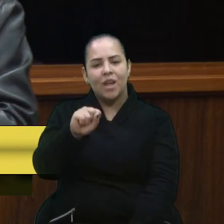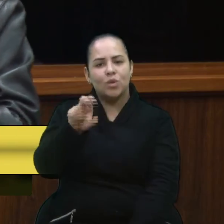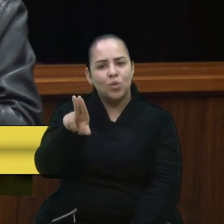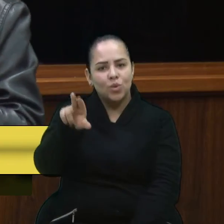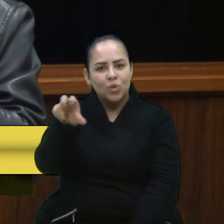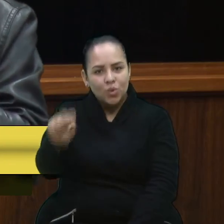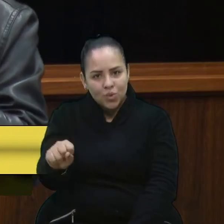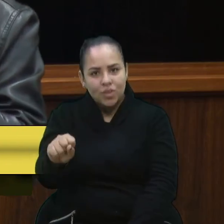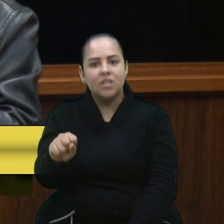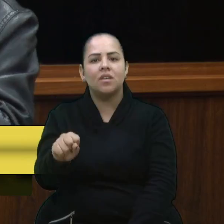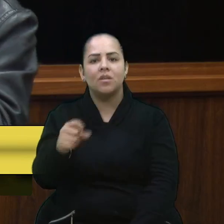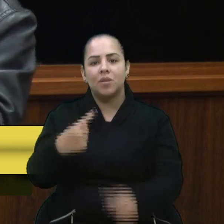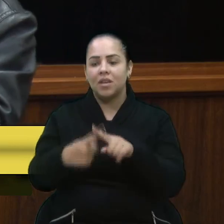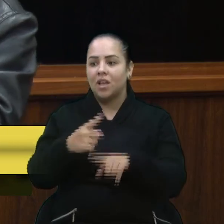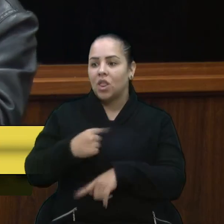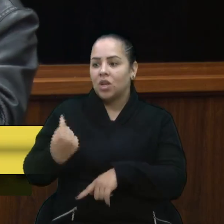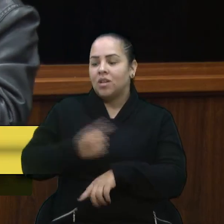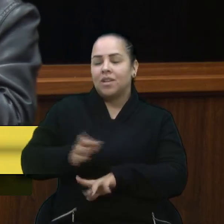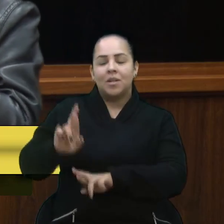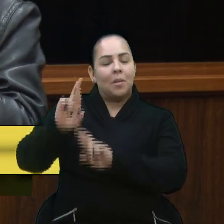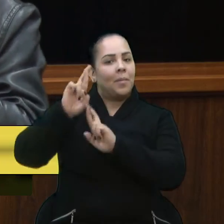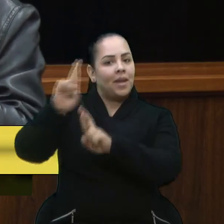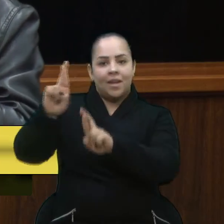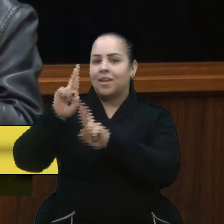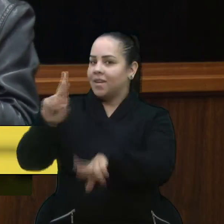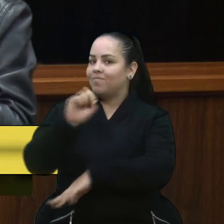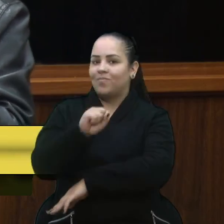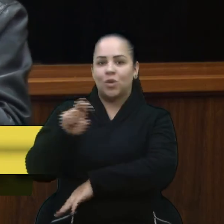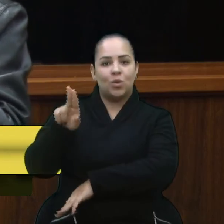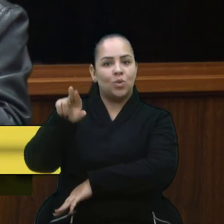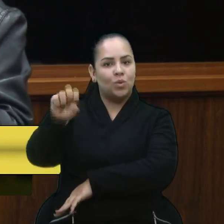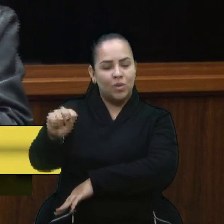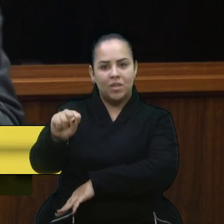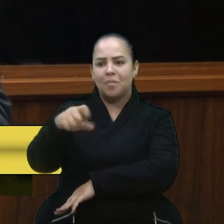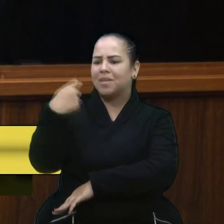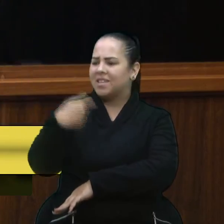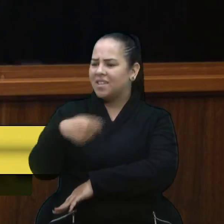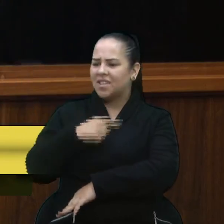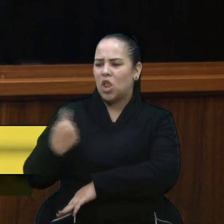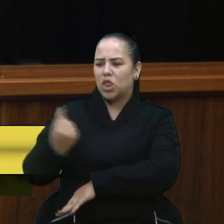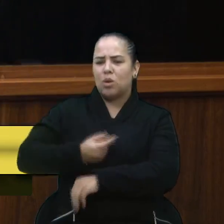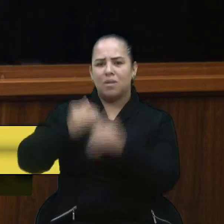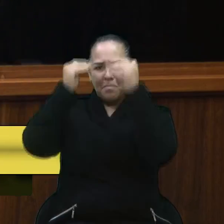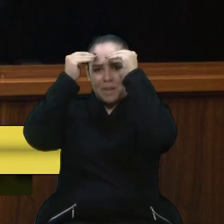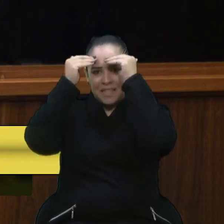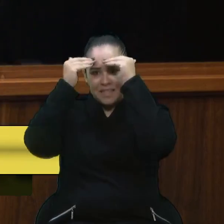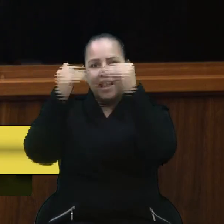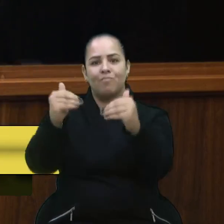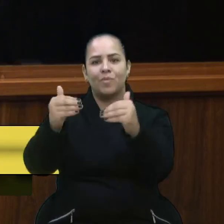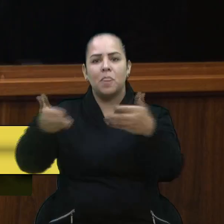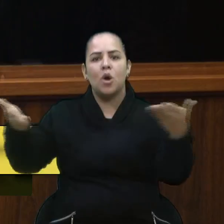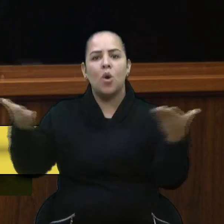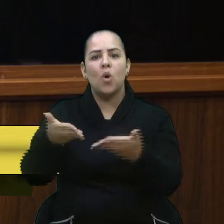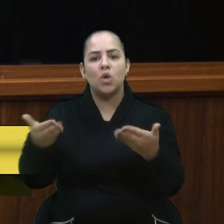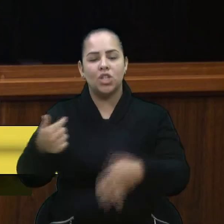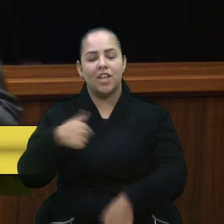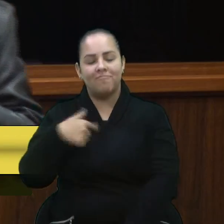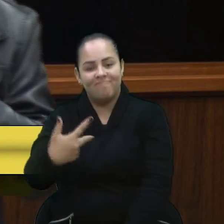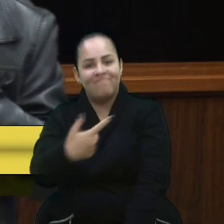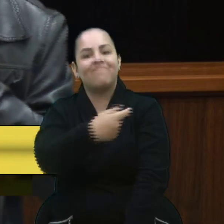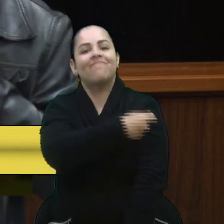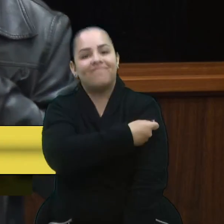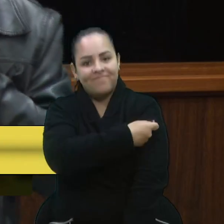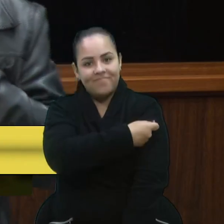O SUS é a nossa esperança, ao SUS. O SUS merece todo o nosso respeito. Hoje, estarei me vacinando e, com